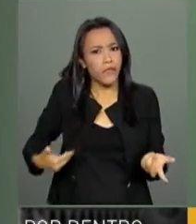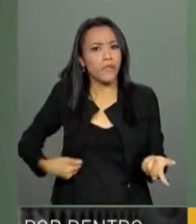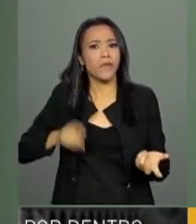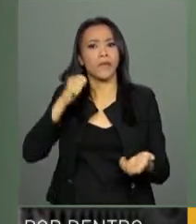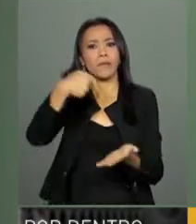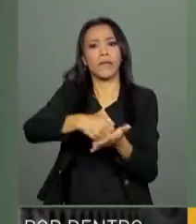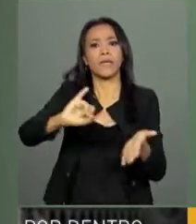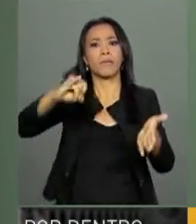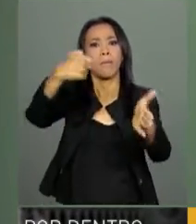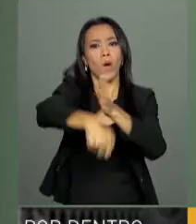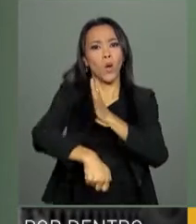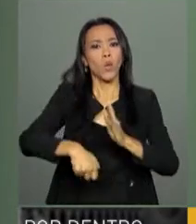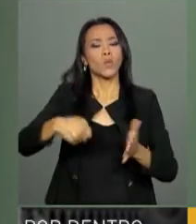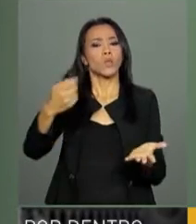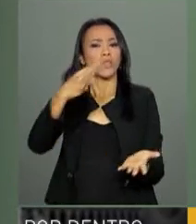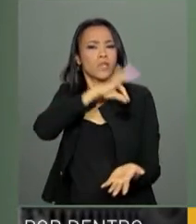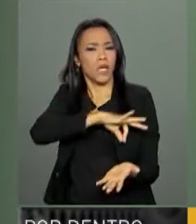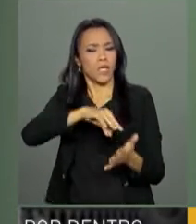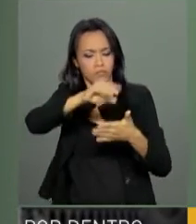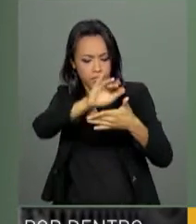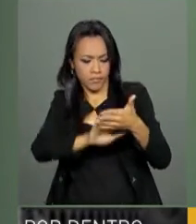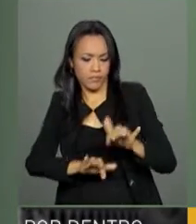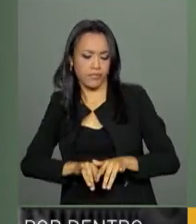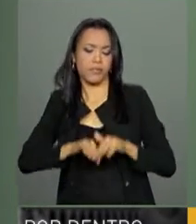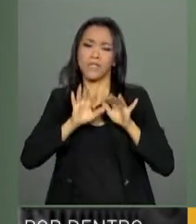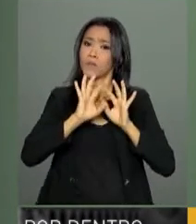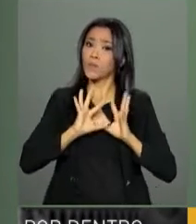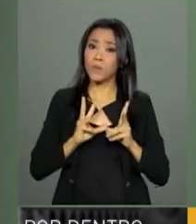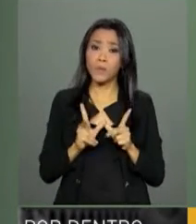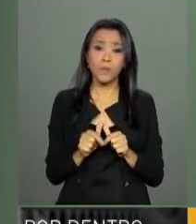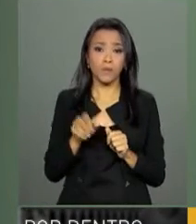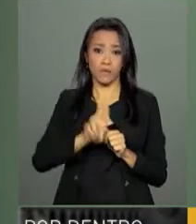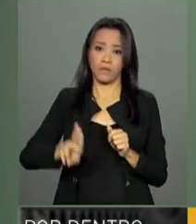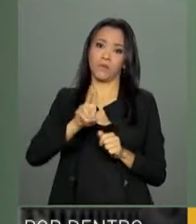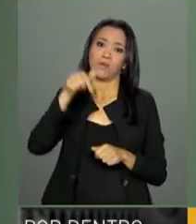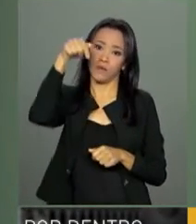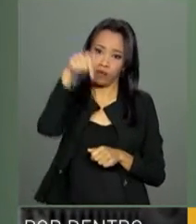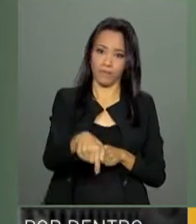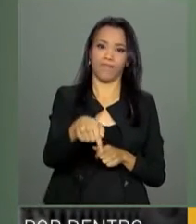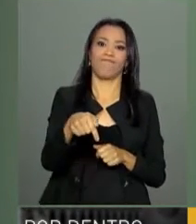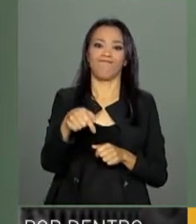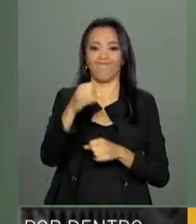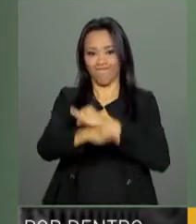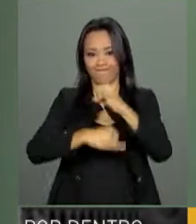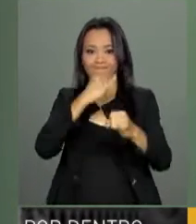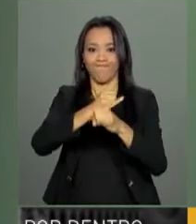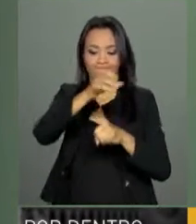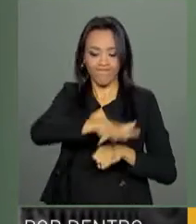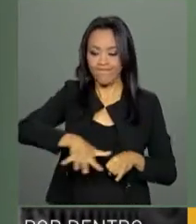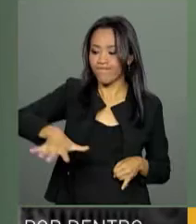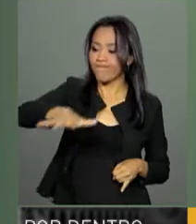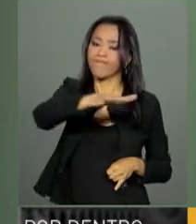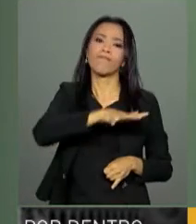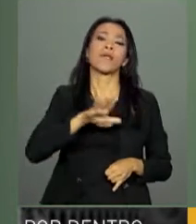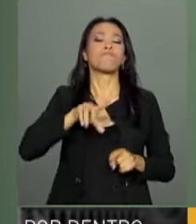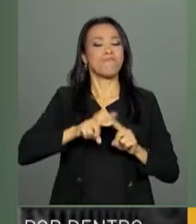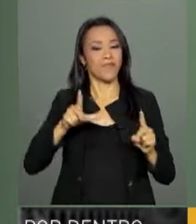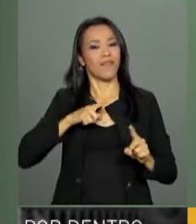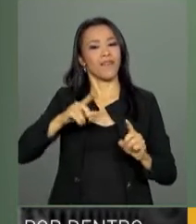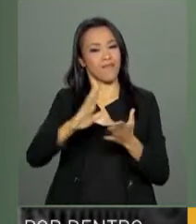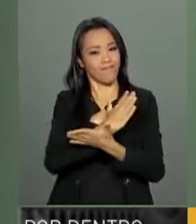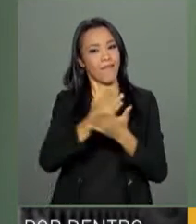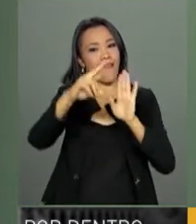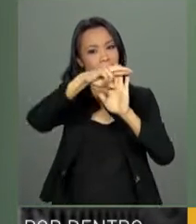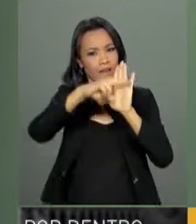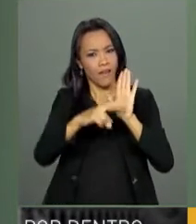impostos e declarando, esse grande espaço é um espaço de exercício da cidadania. Consequentemente, ele tem que atender alguns pré-requisitos que